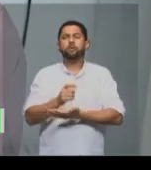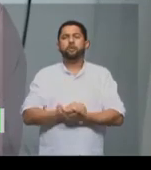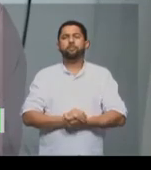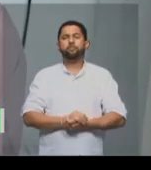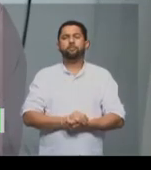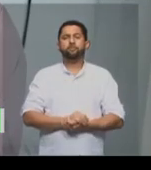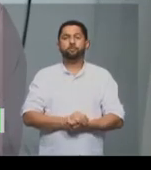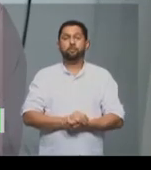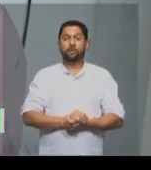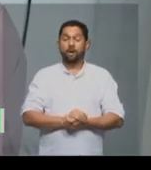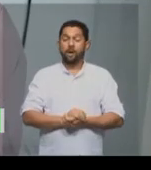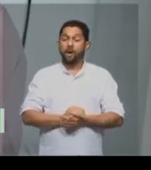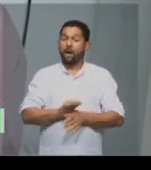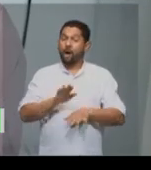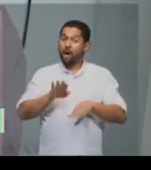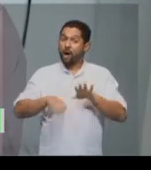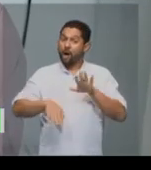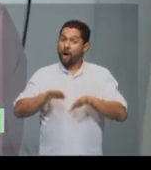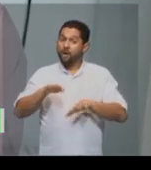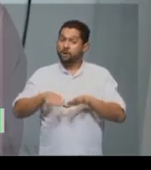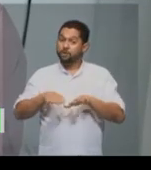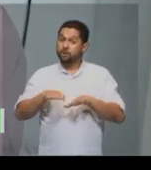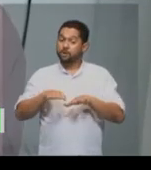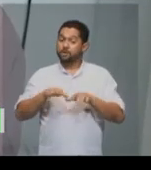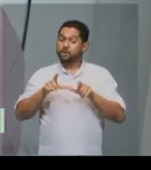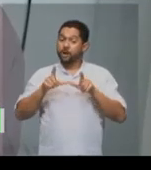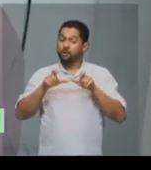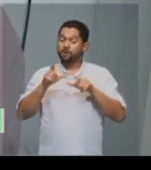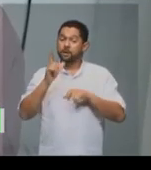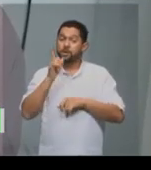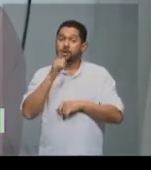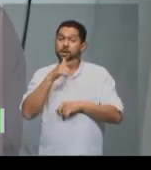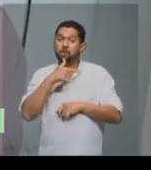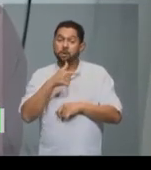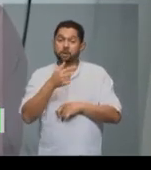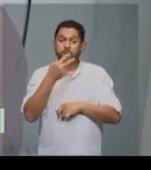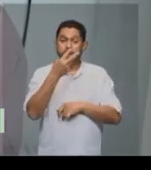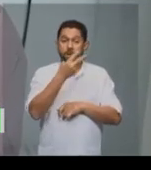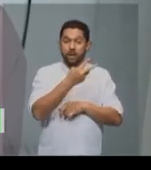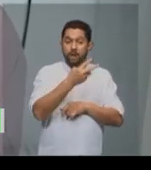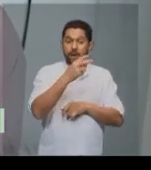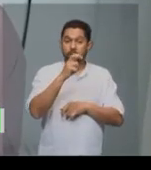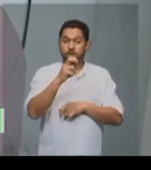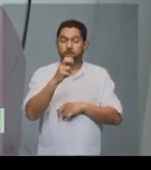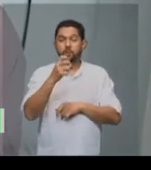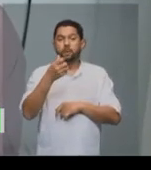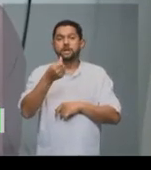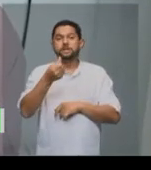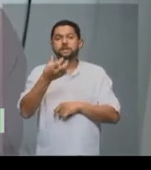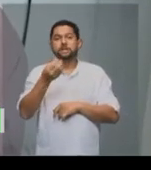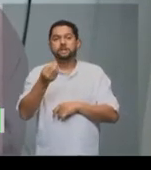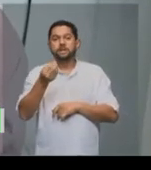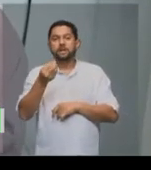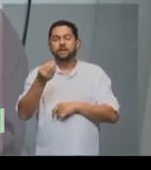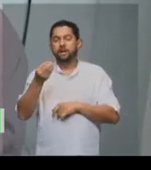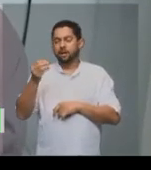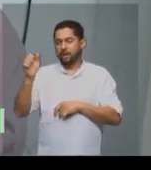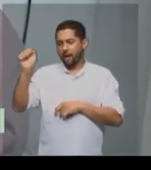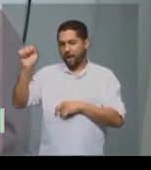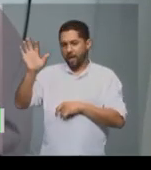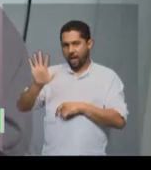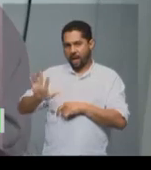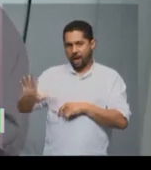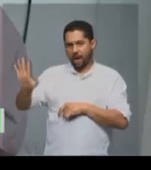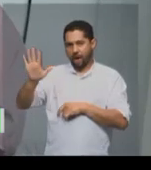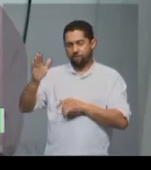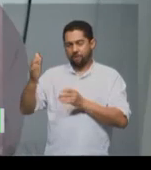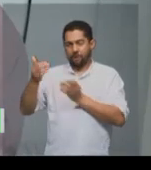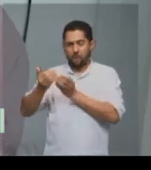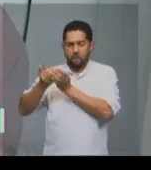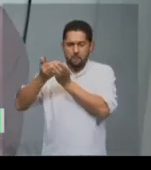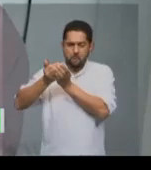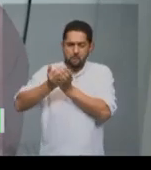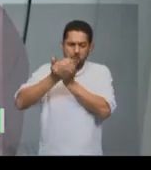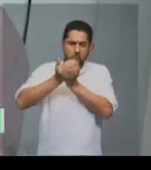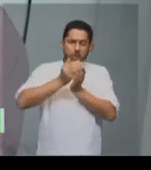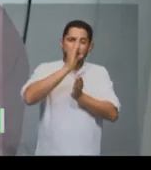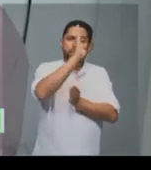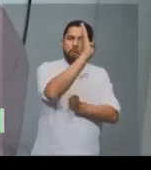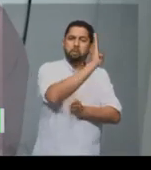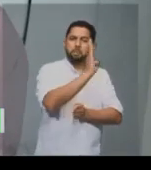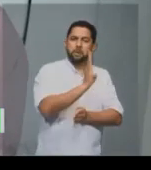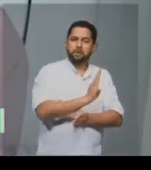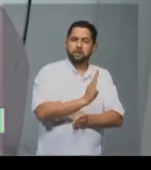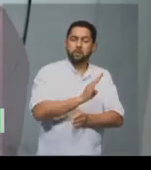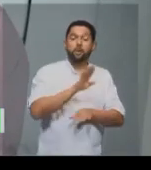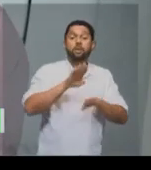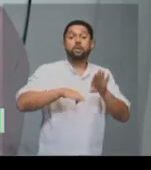a viagem poderia durar de 35 a 60 dias. da África para o Brasil dependendo da localidade no Brasil